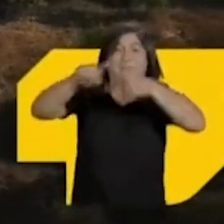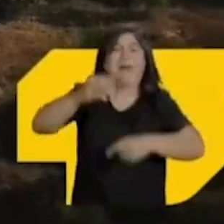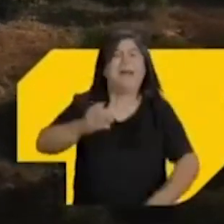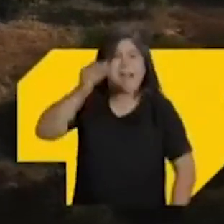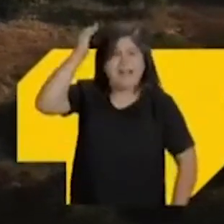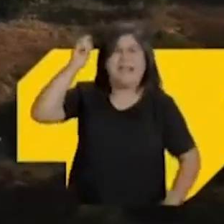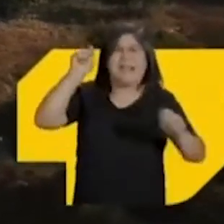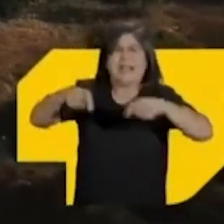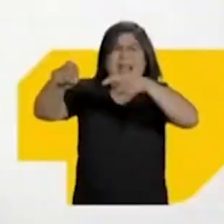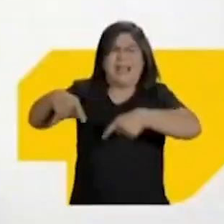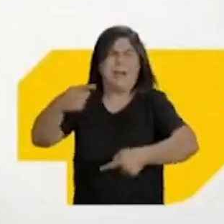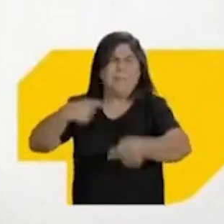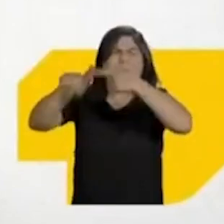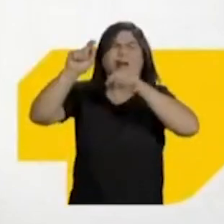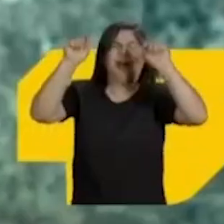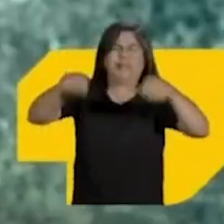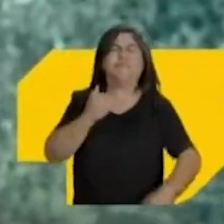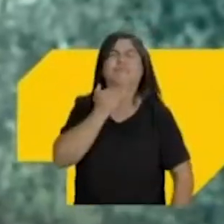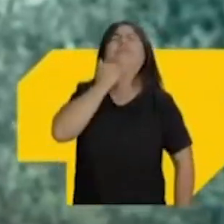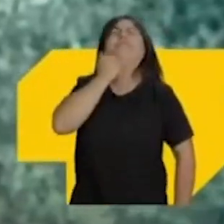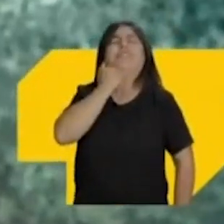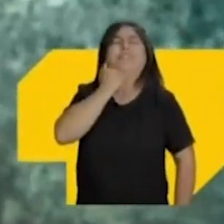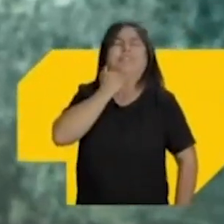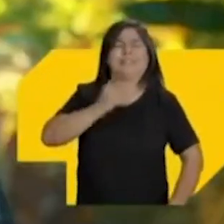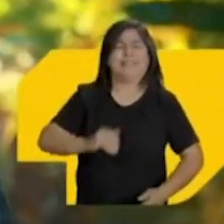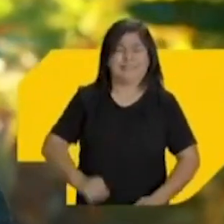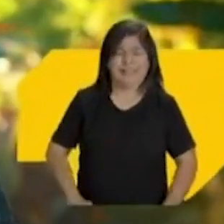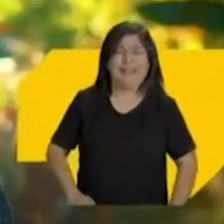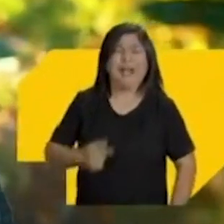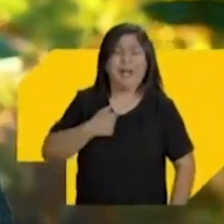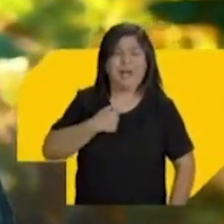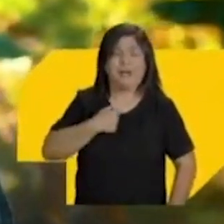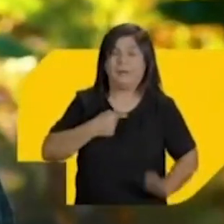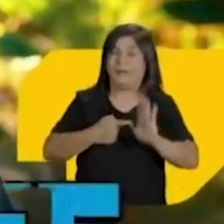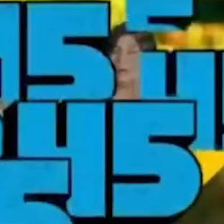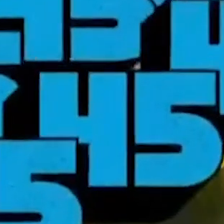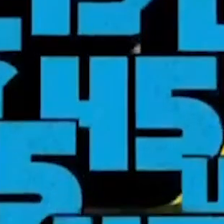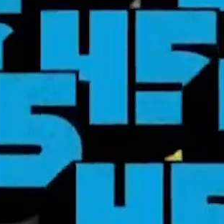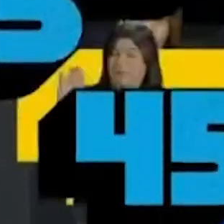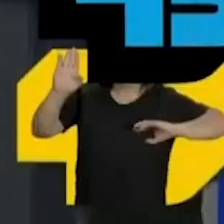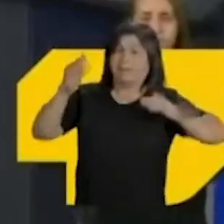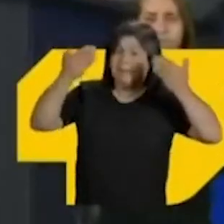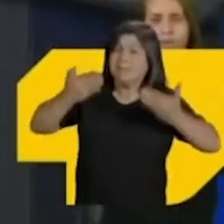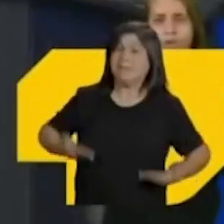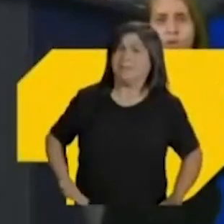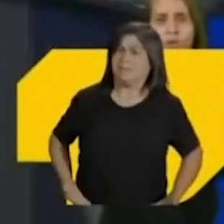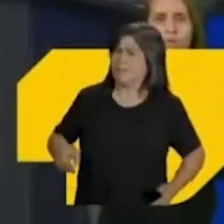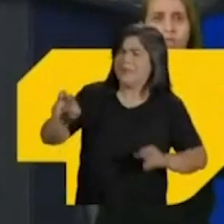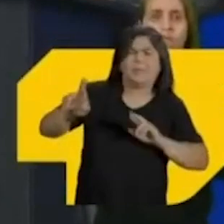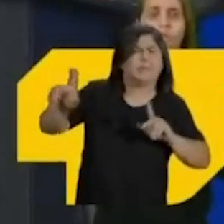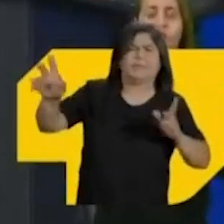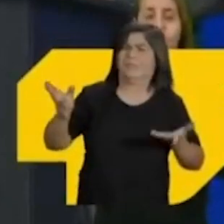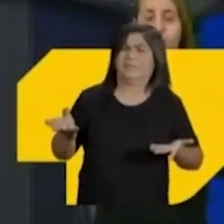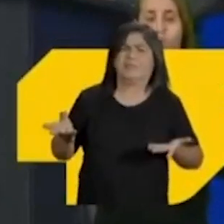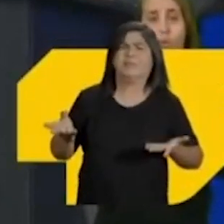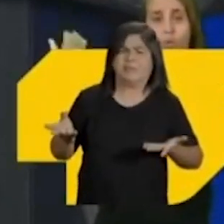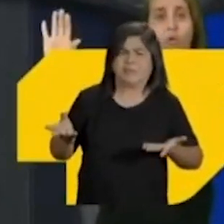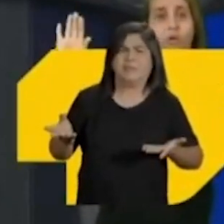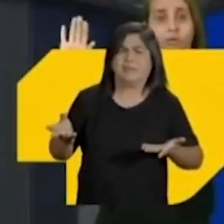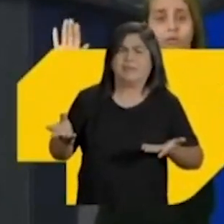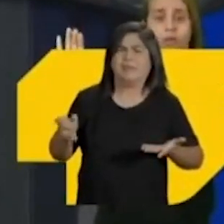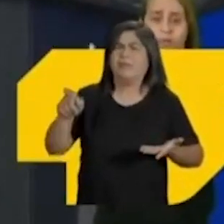movimentando a economia local. Com Pedro, o sertanejo vai andar de cabeça erguida. Eu só estou dizendo que o candidato sou eu,